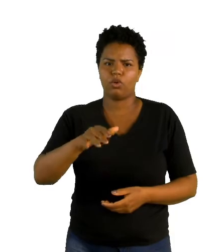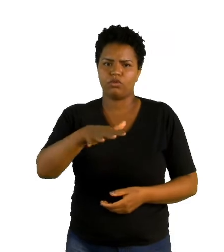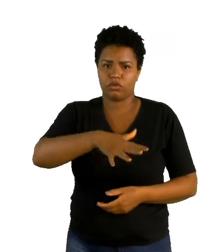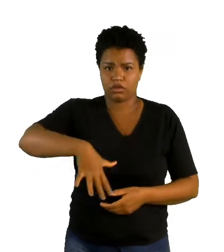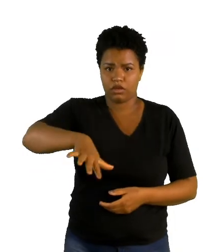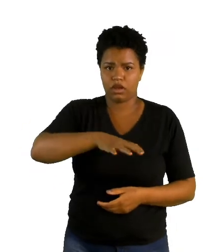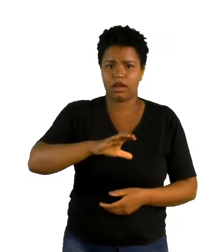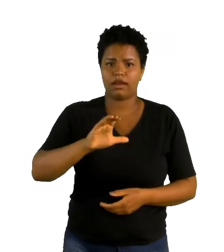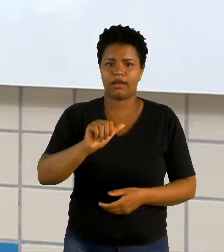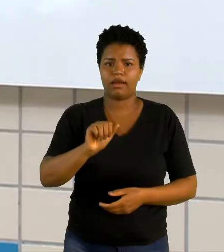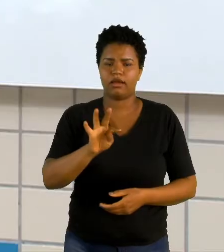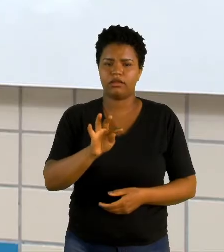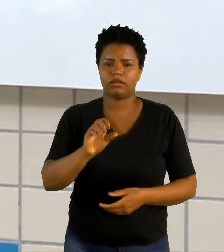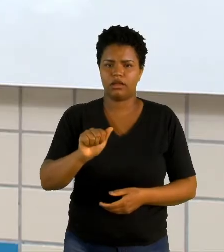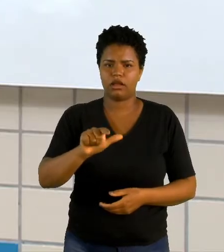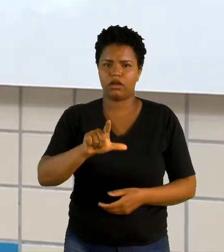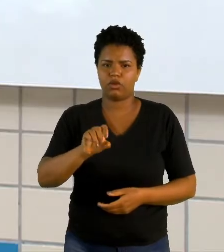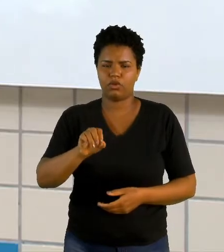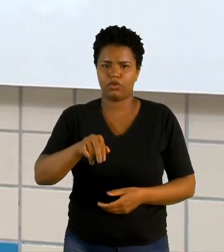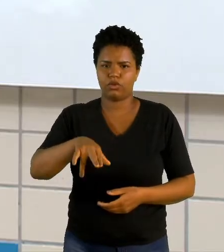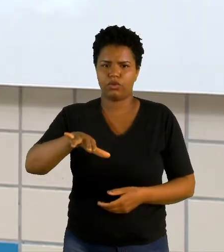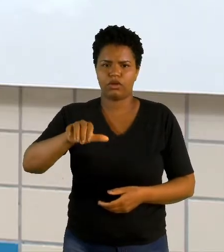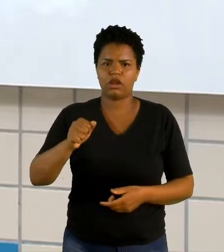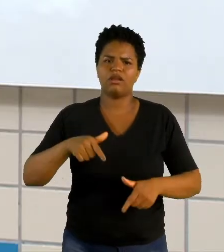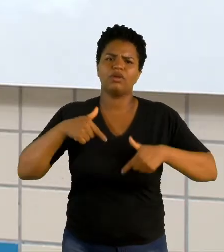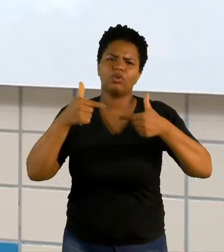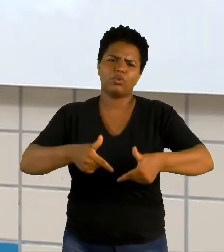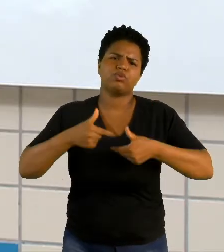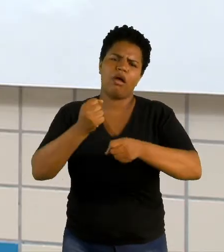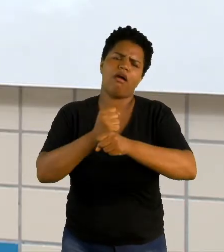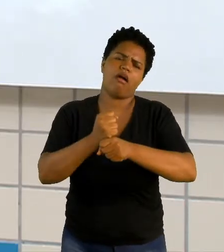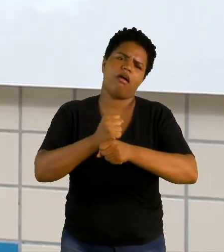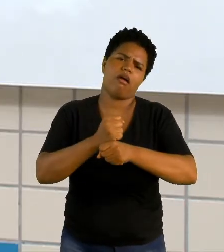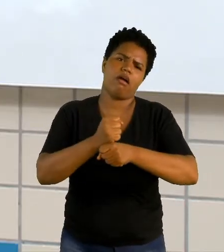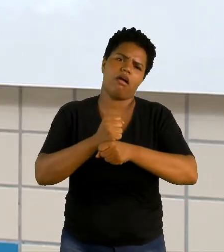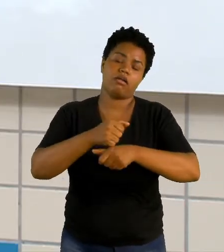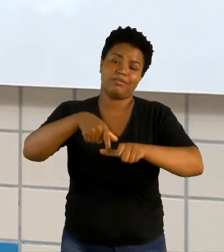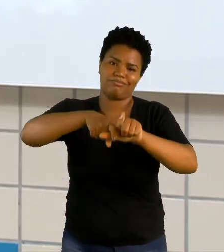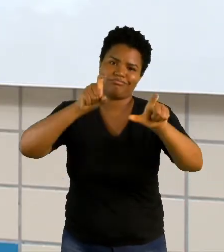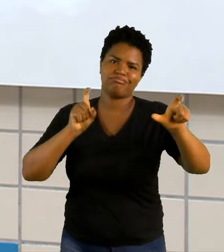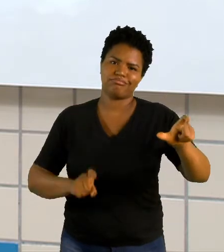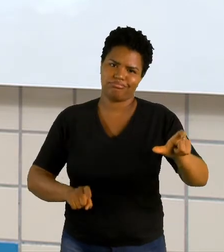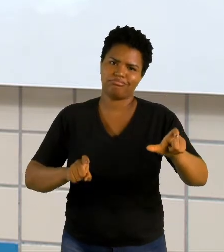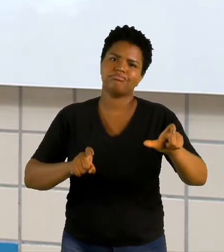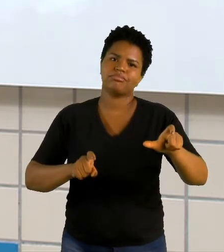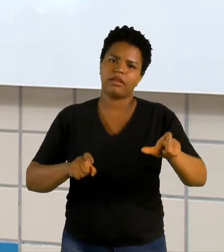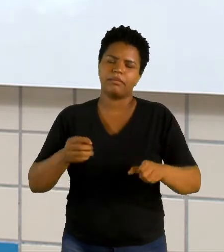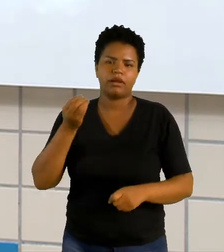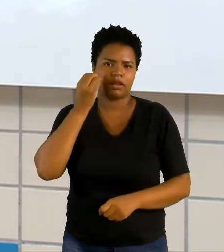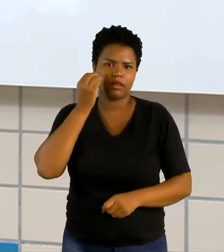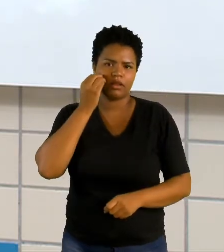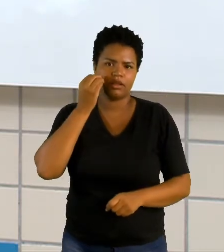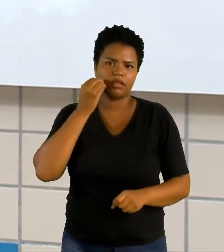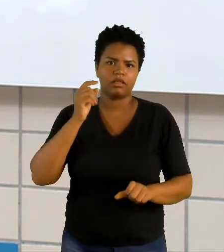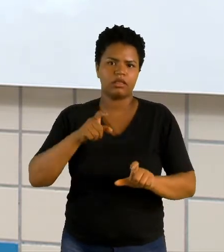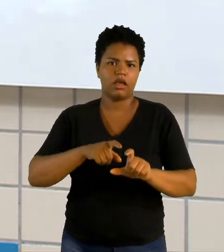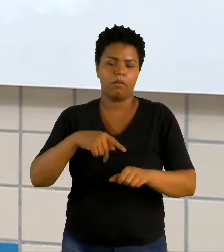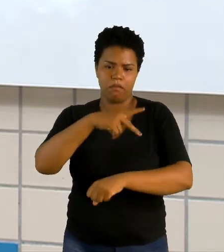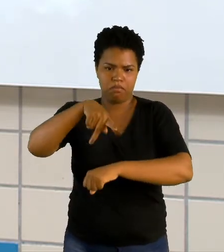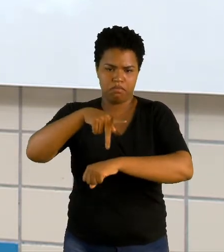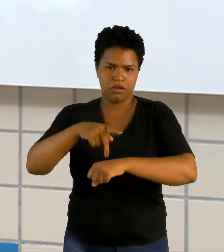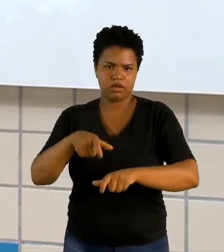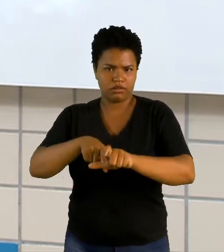Catalunha. A Catalunha, ela luta há anos pela sua independência. Ela luta para se tornar um país independente.